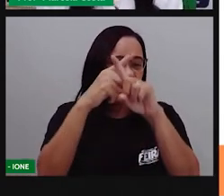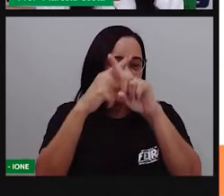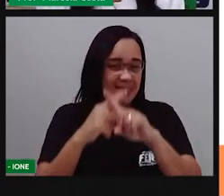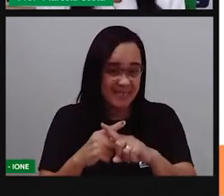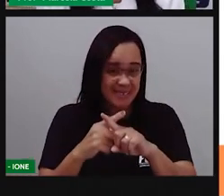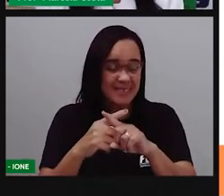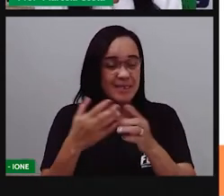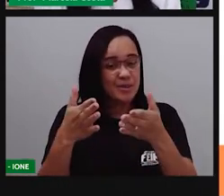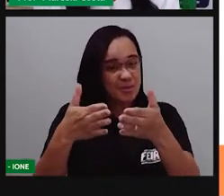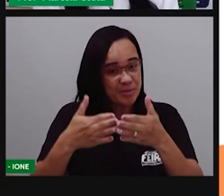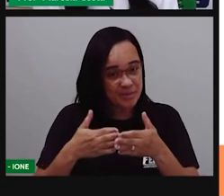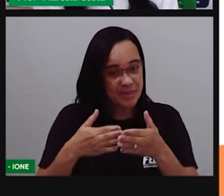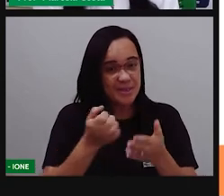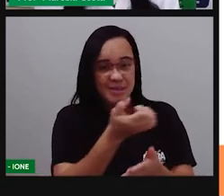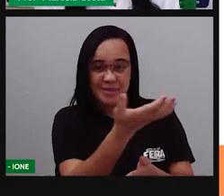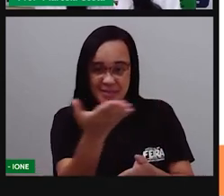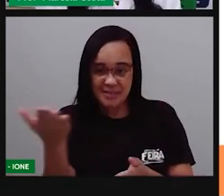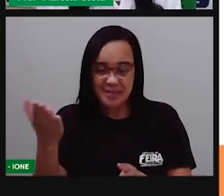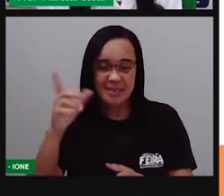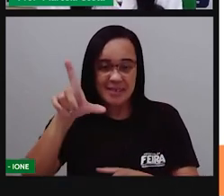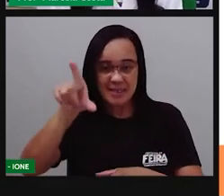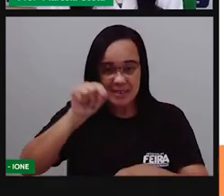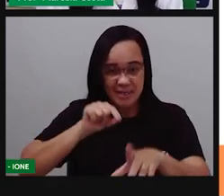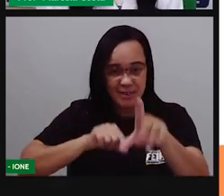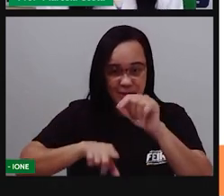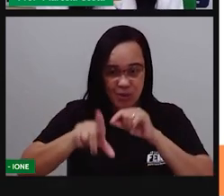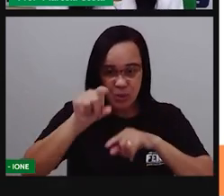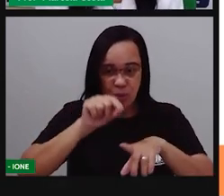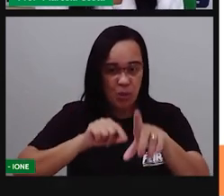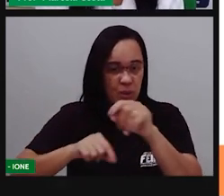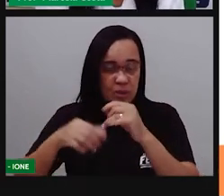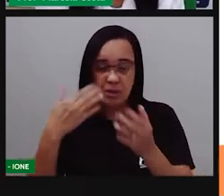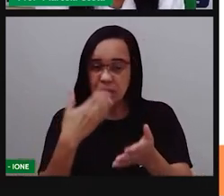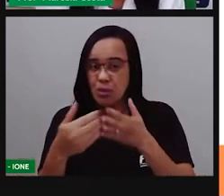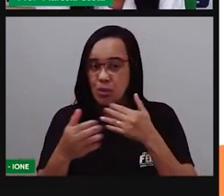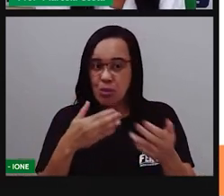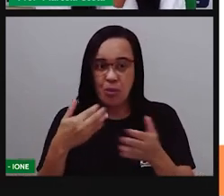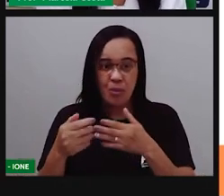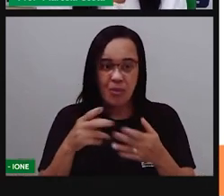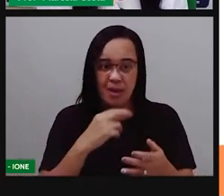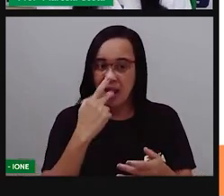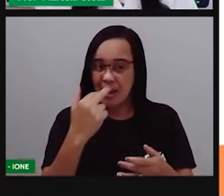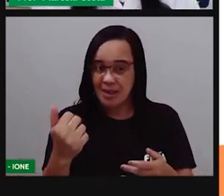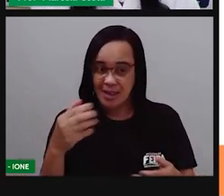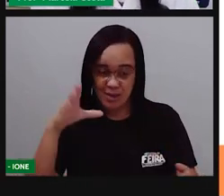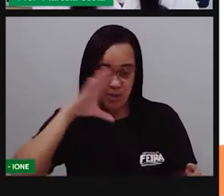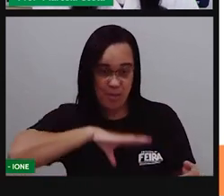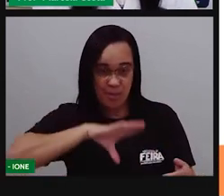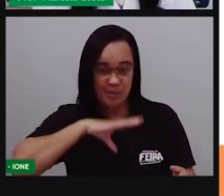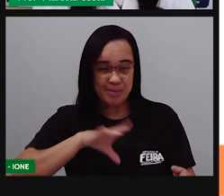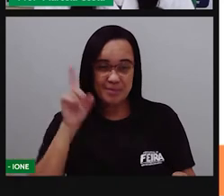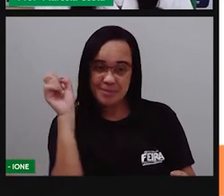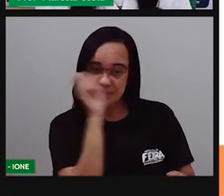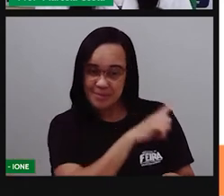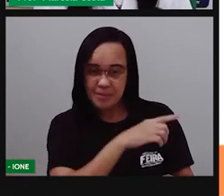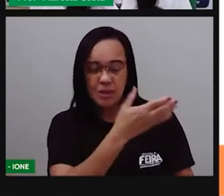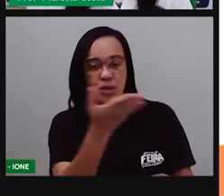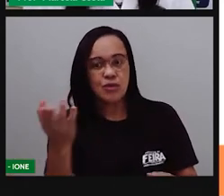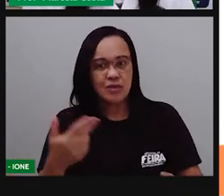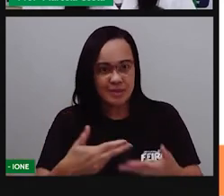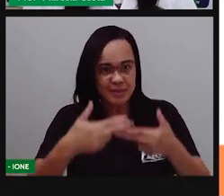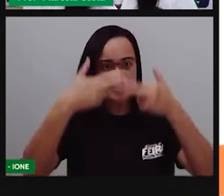Hoje eu vou pedir para você escolher um dos trava-línguas que a gente apresentou. Você vai memorizar,